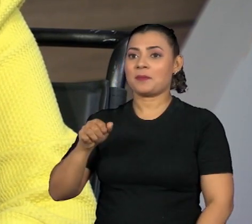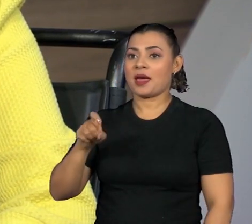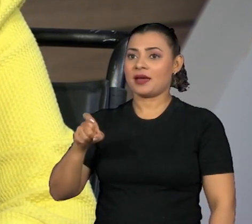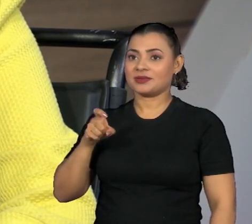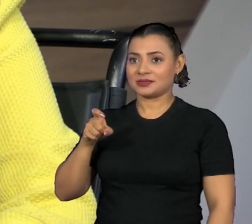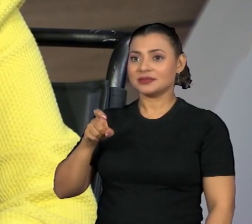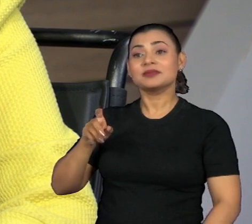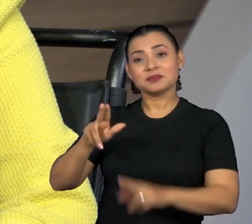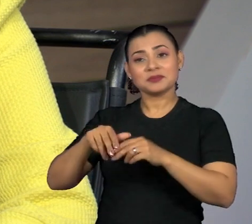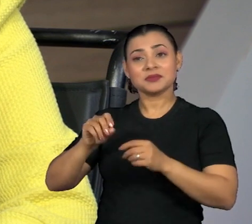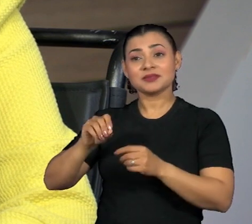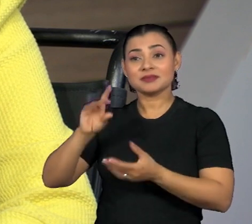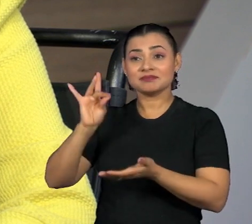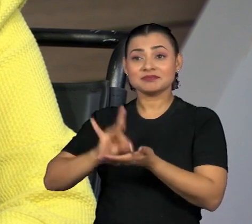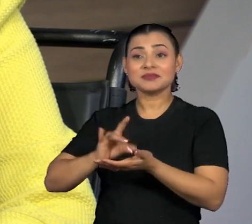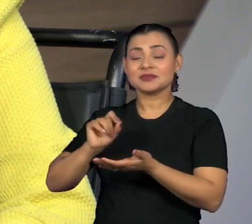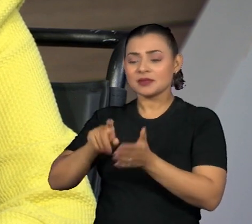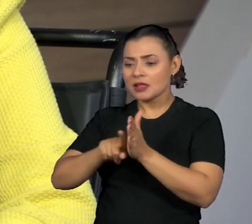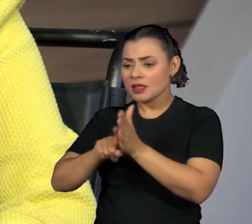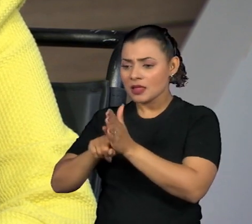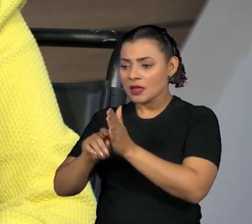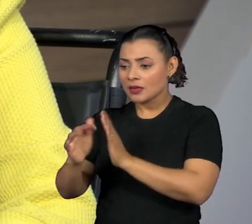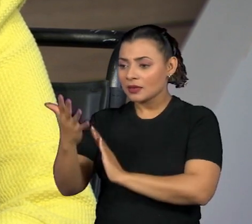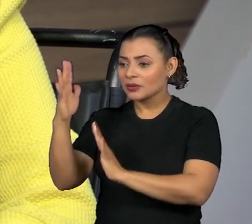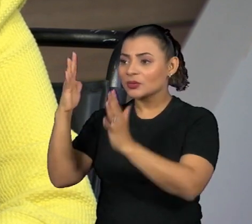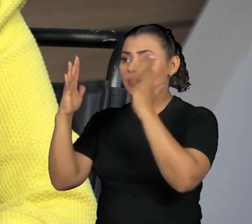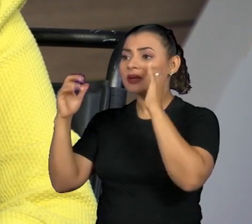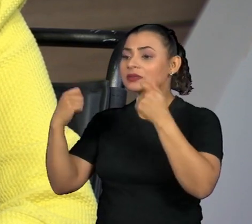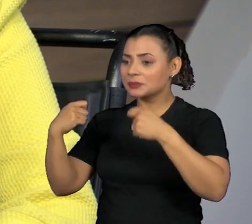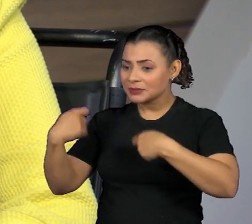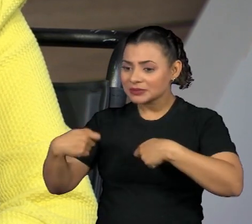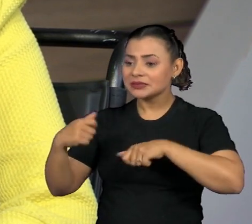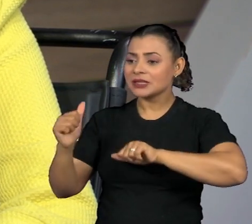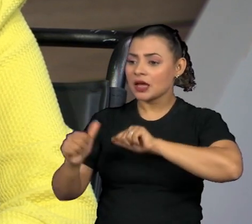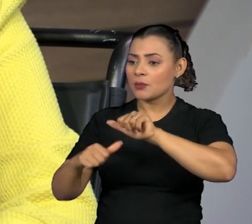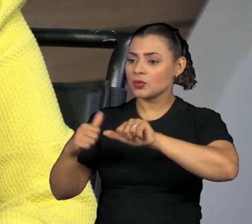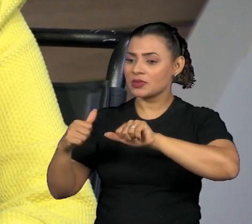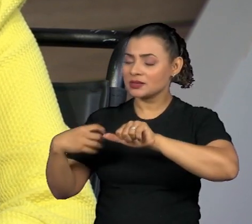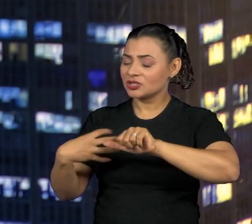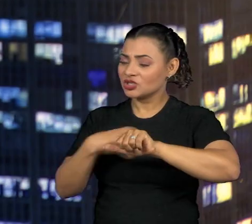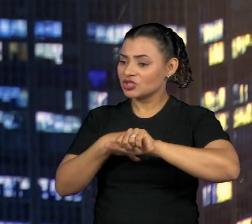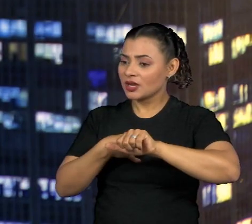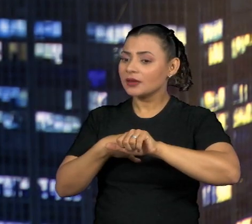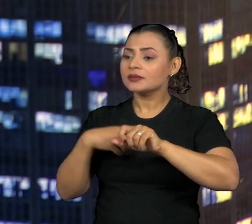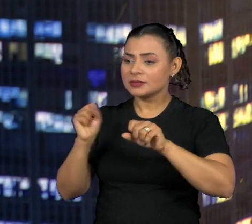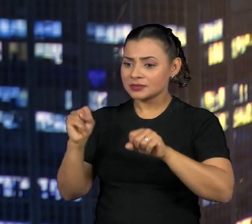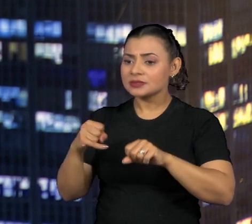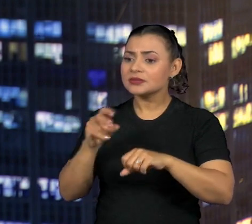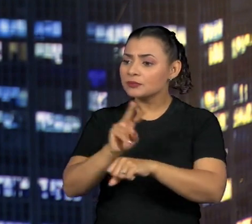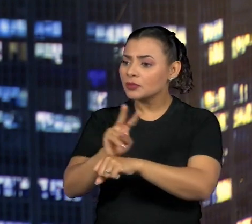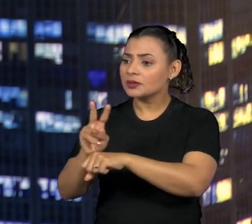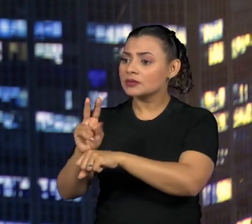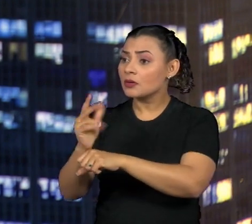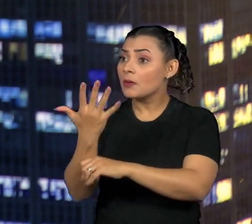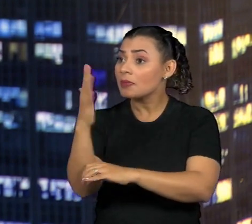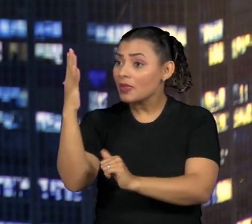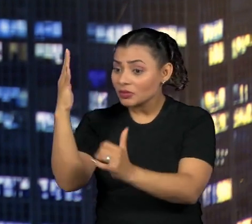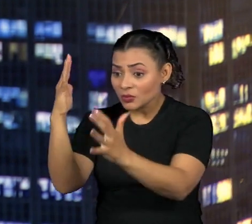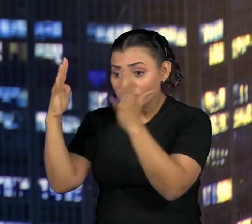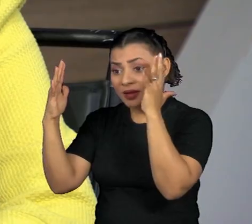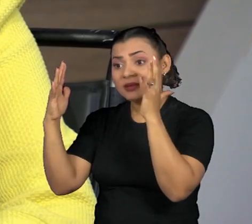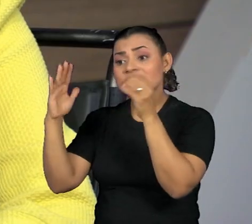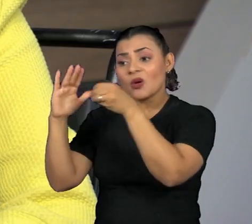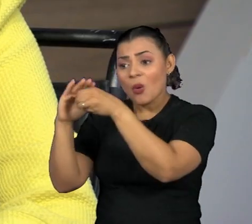natureza. Ele fala que a natureza também precisa de uma revolução. Então, olha só, ele coloca a natureza também como parte